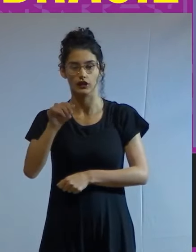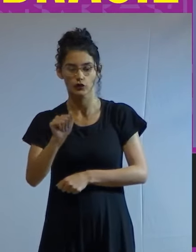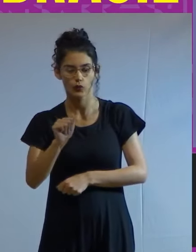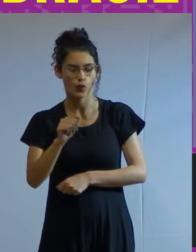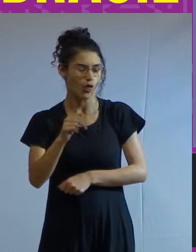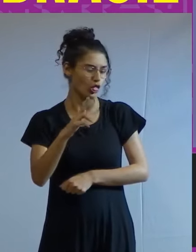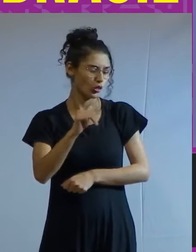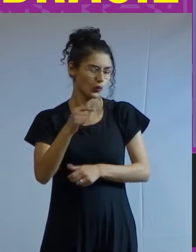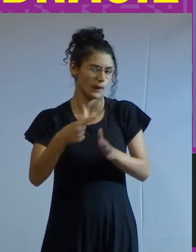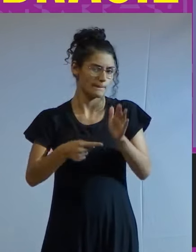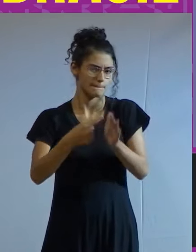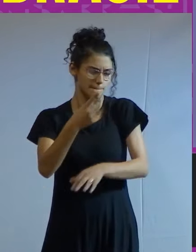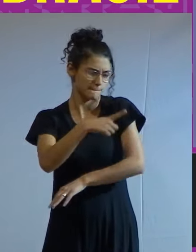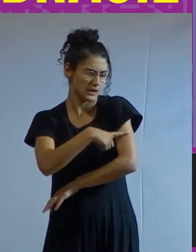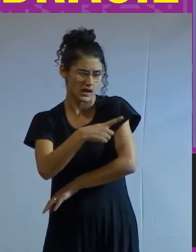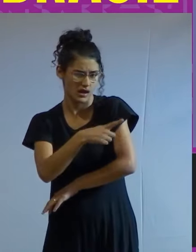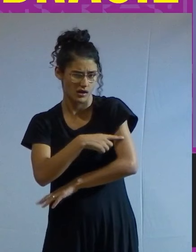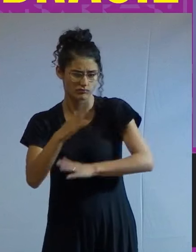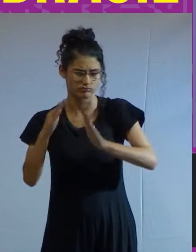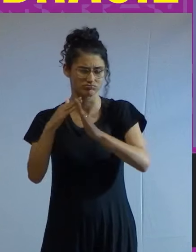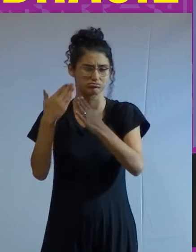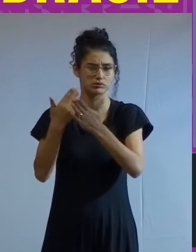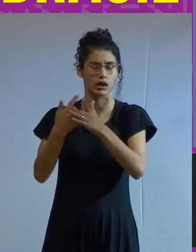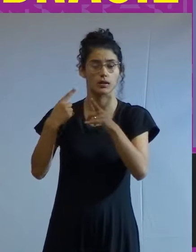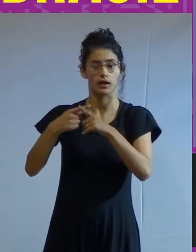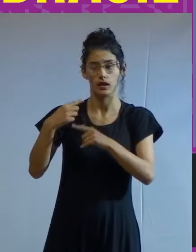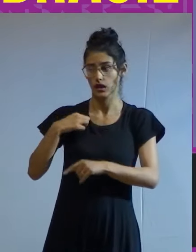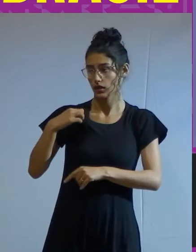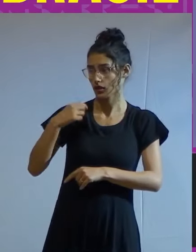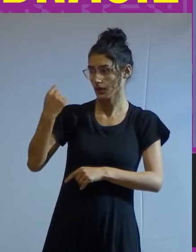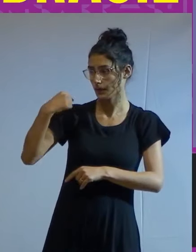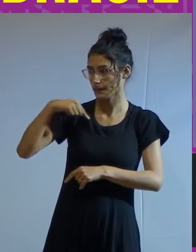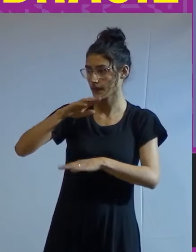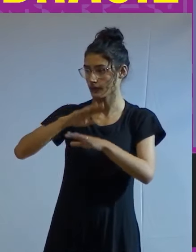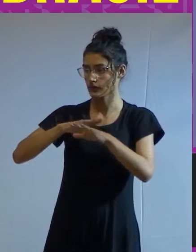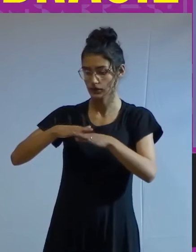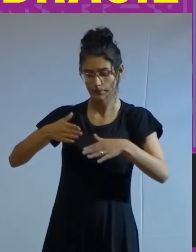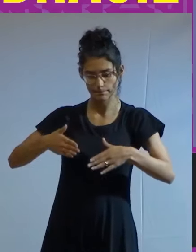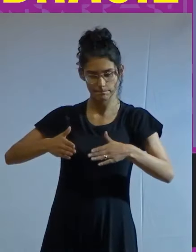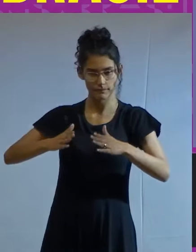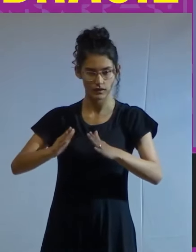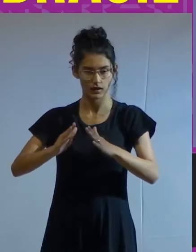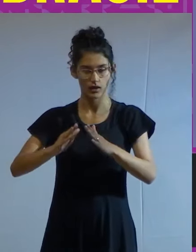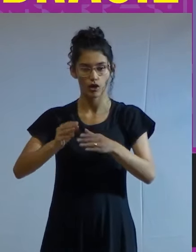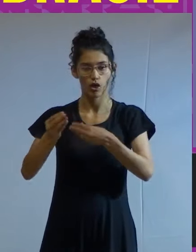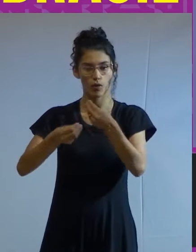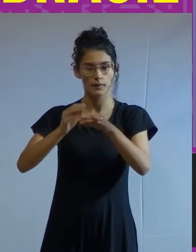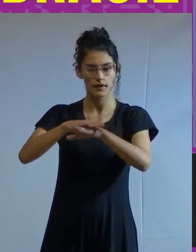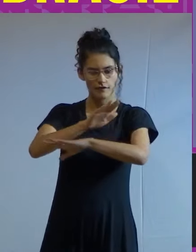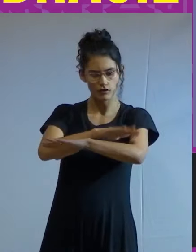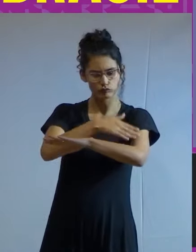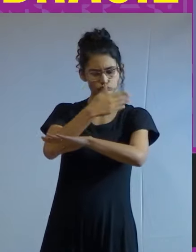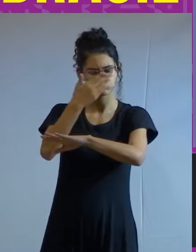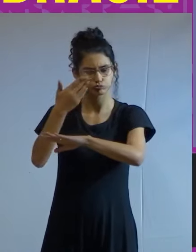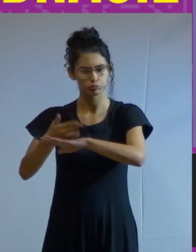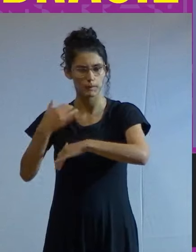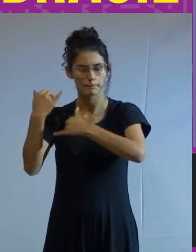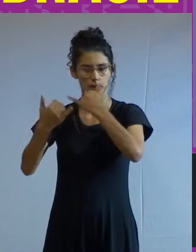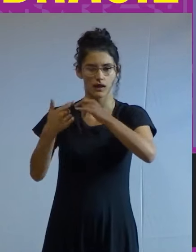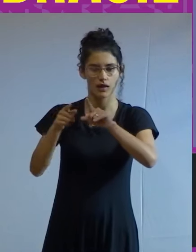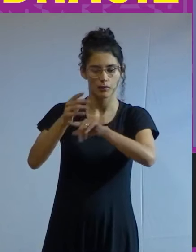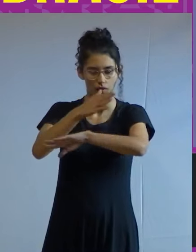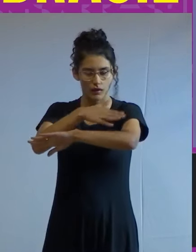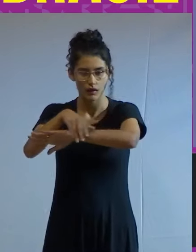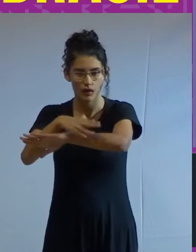frequentou a primeira série primária, pois ia uniformizado para Macedo Sobrinho, onde passava o dia em brincadeiras de rua.